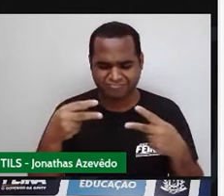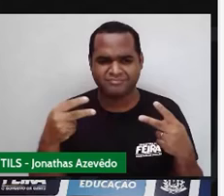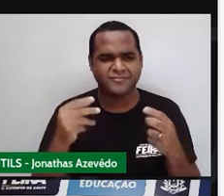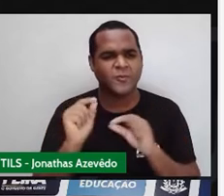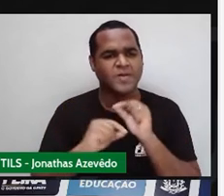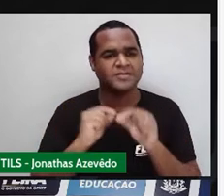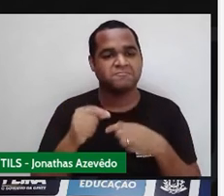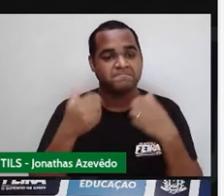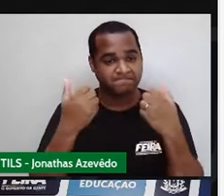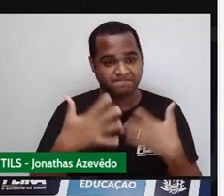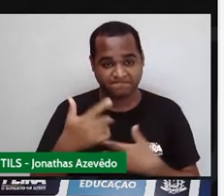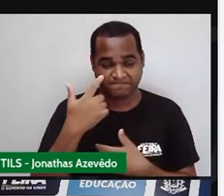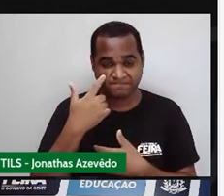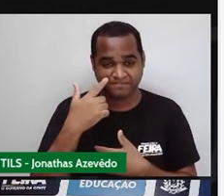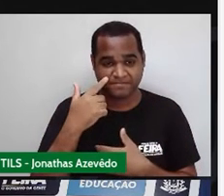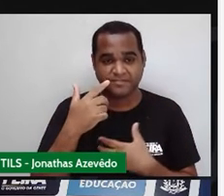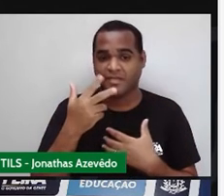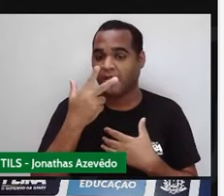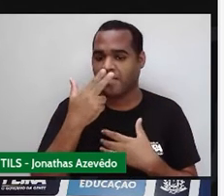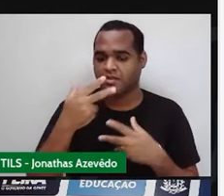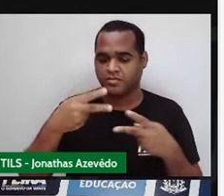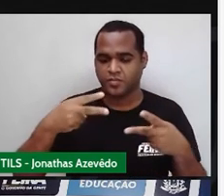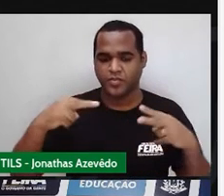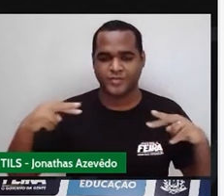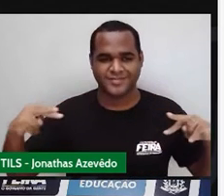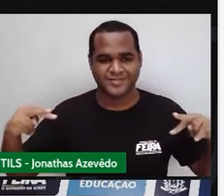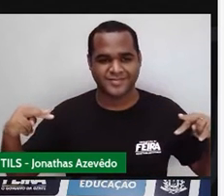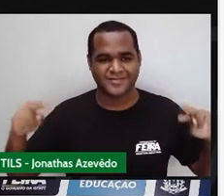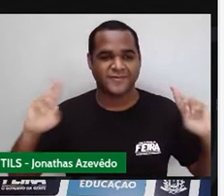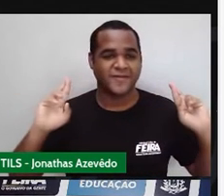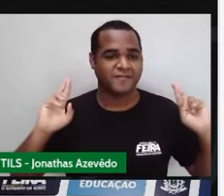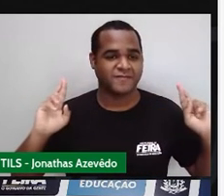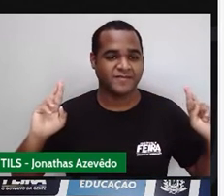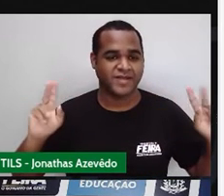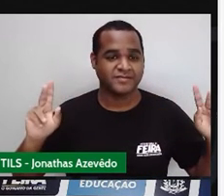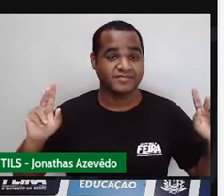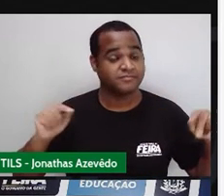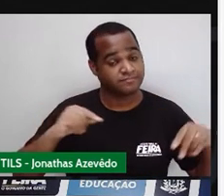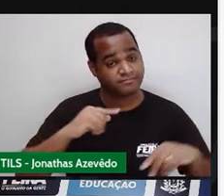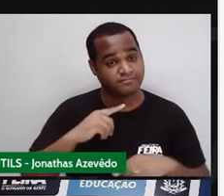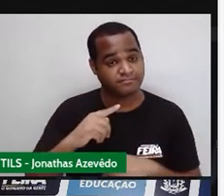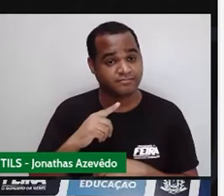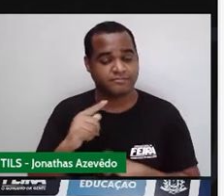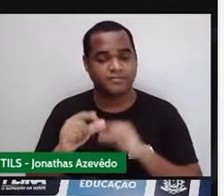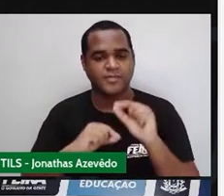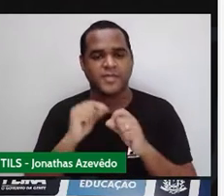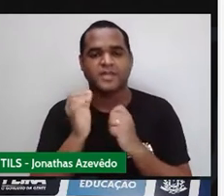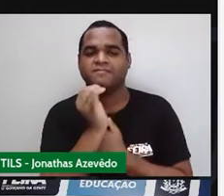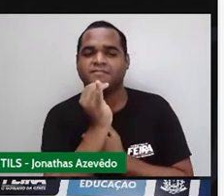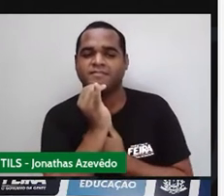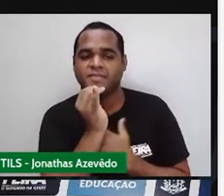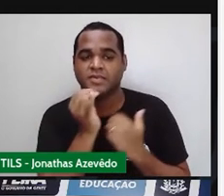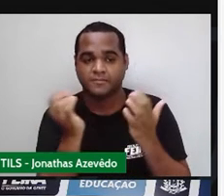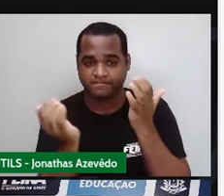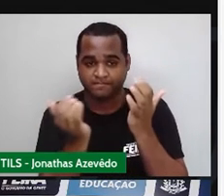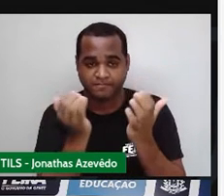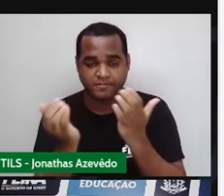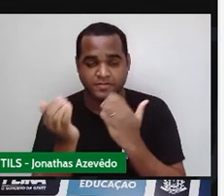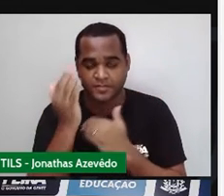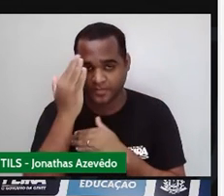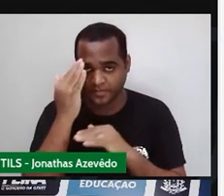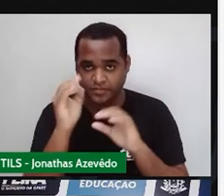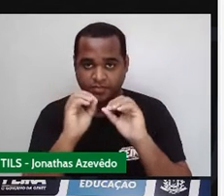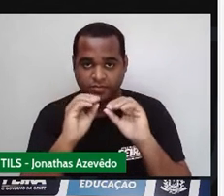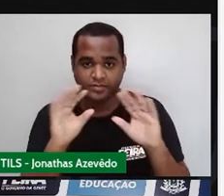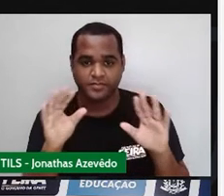Um par de lados opostos. Lados opostos está, né? Por exemplo, o lado de